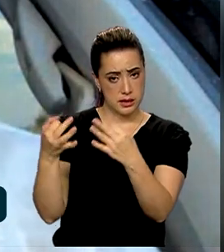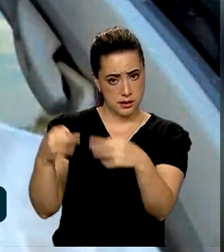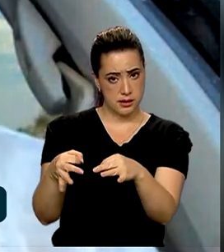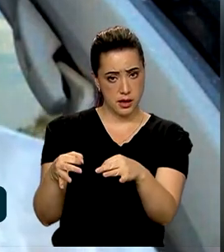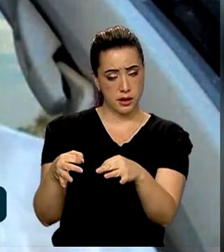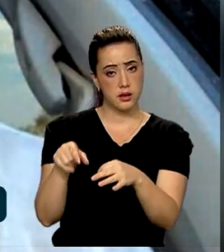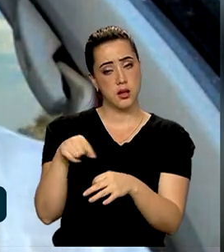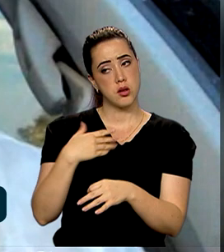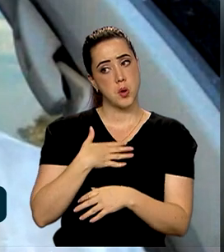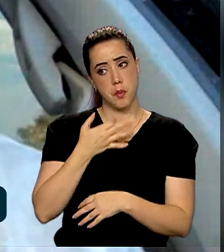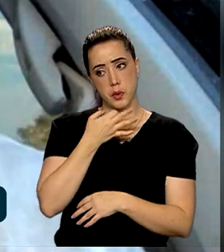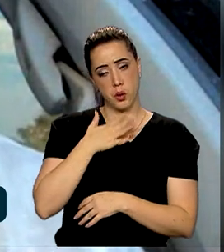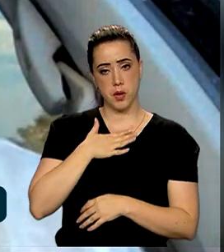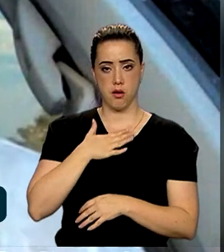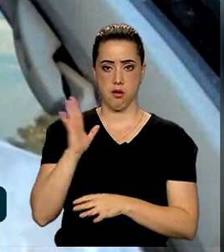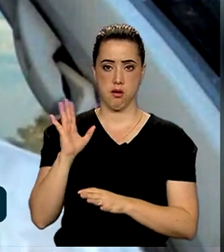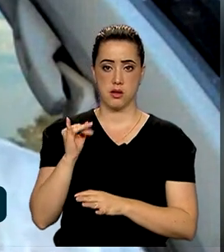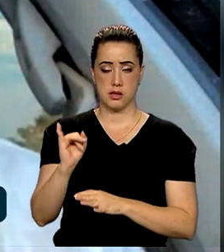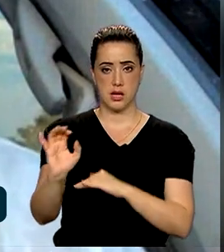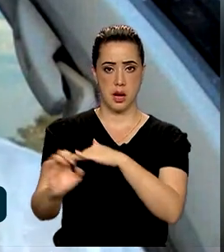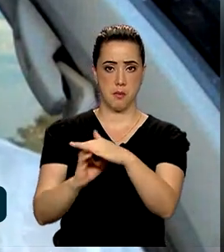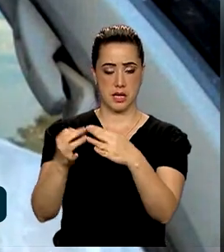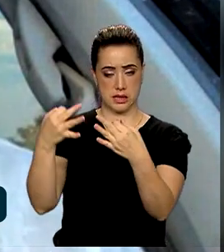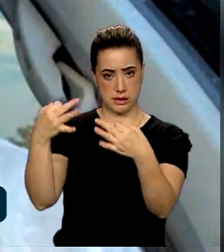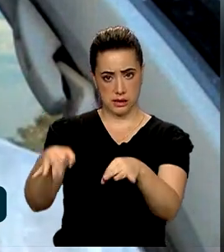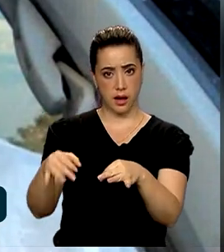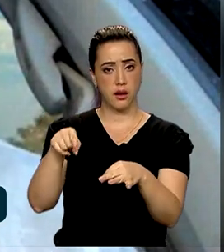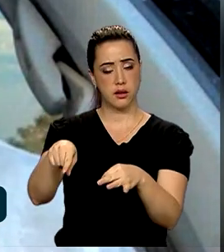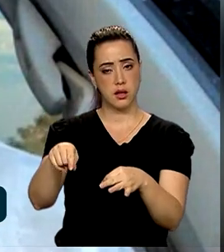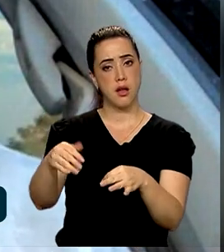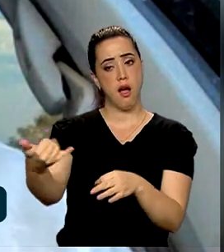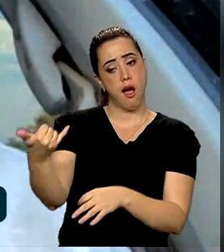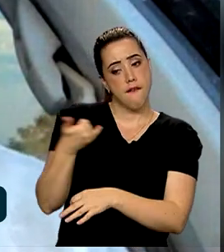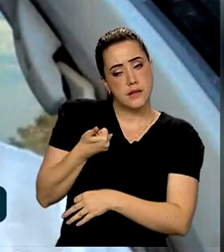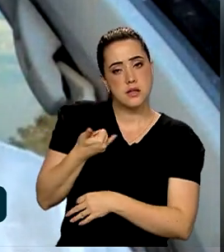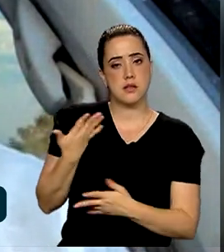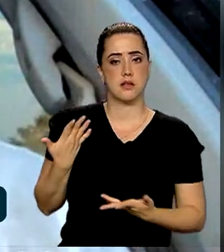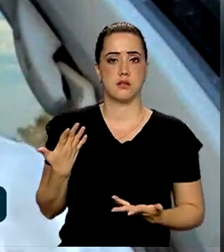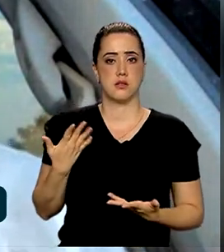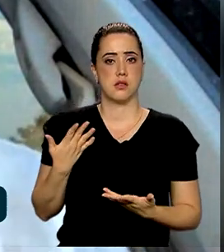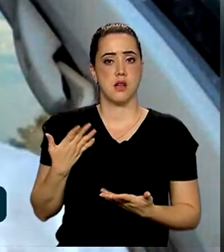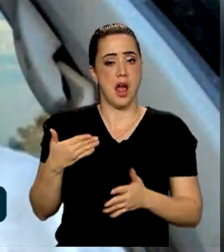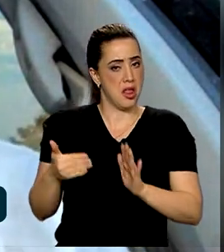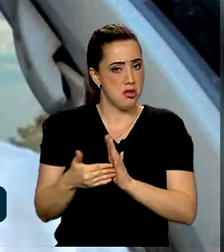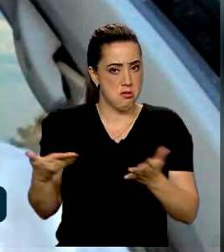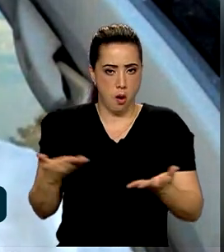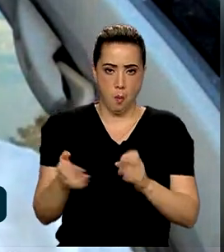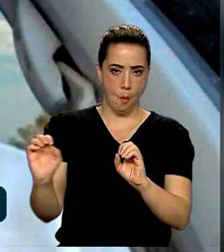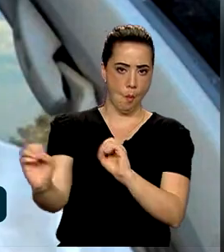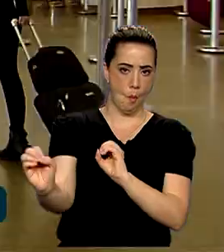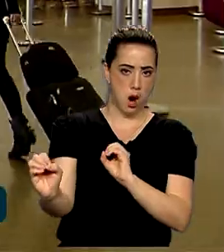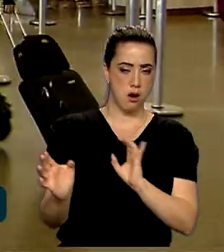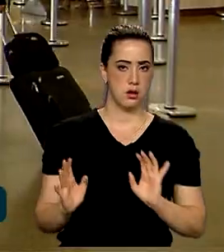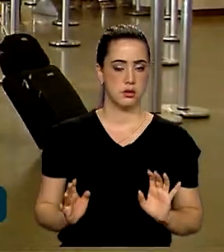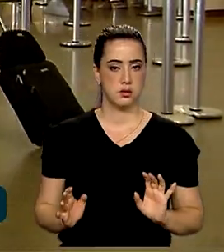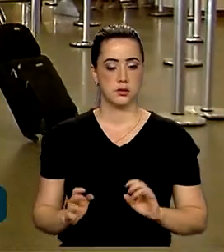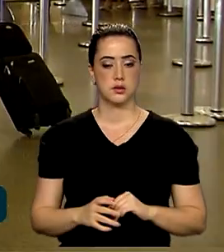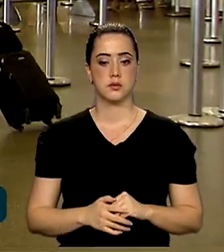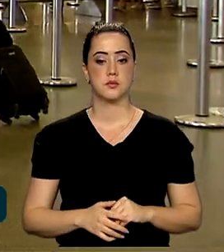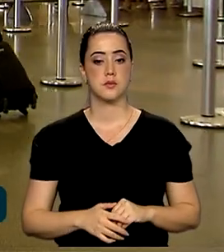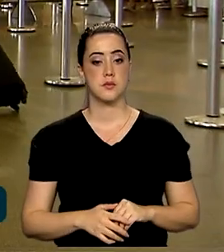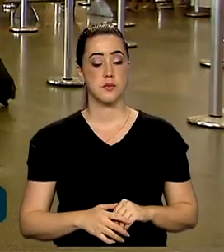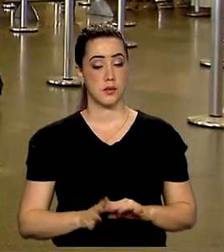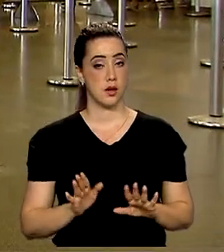julgamento, ética teria que ter com seus clientes. Além do